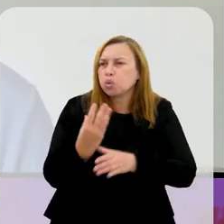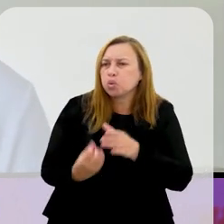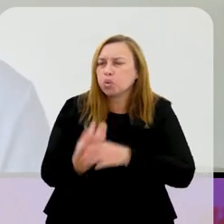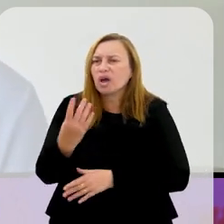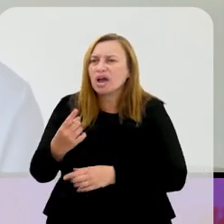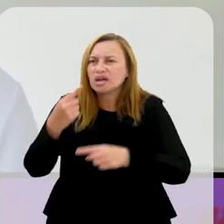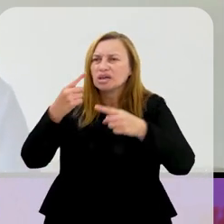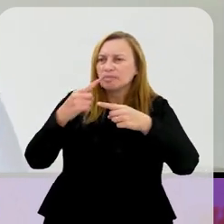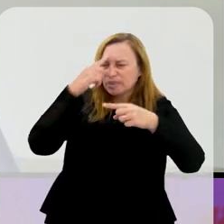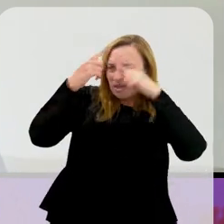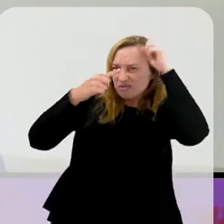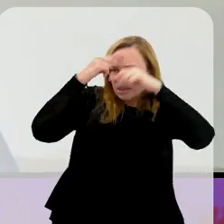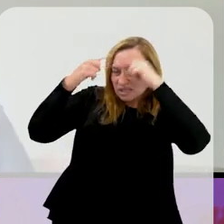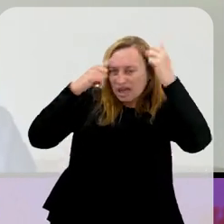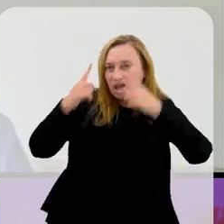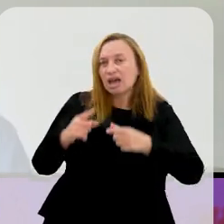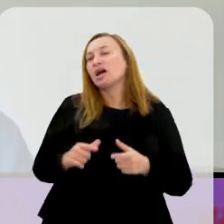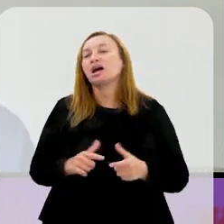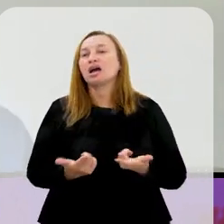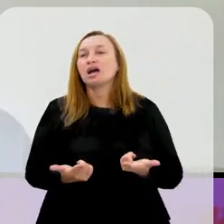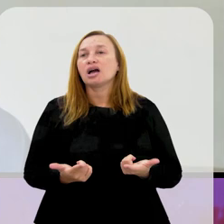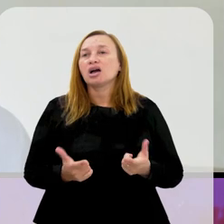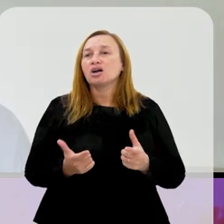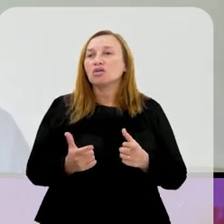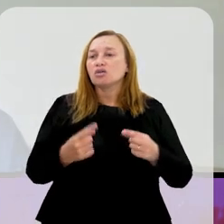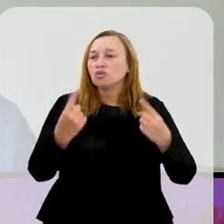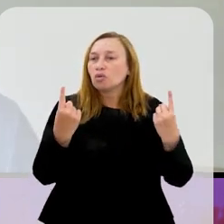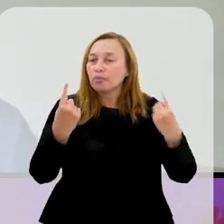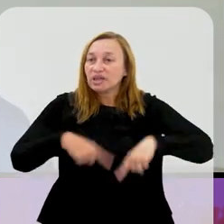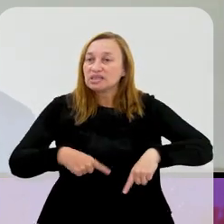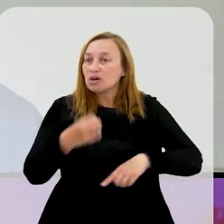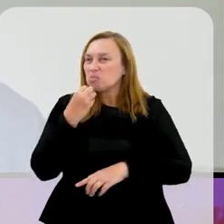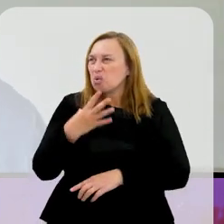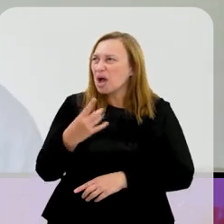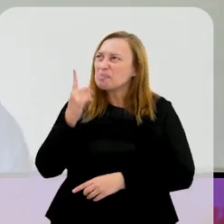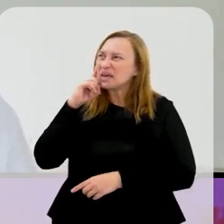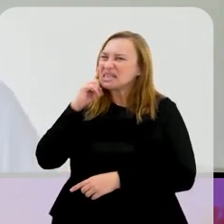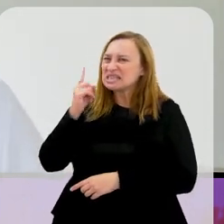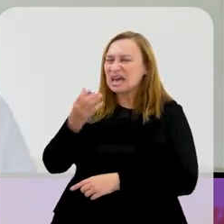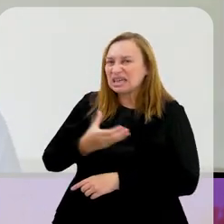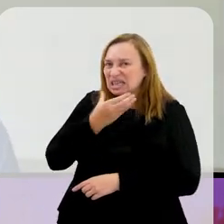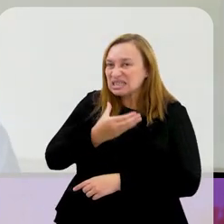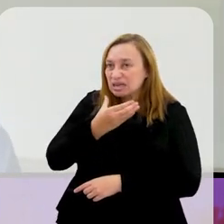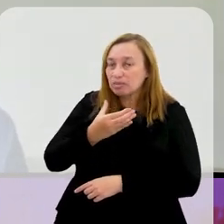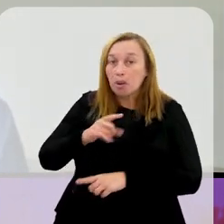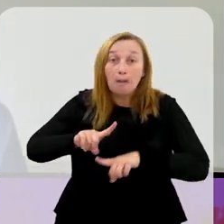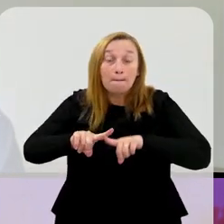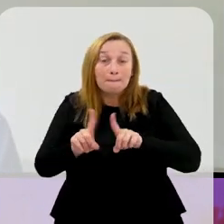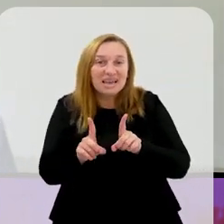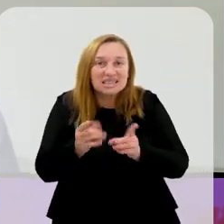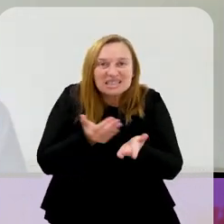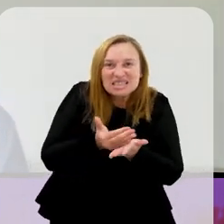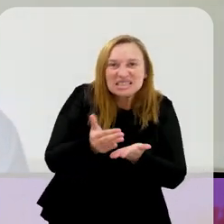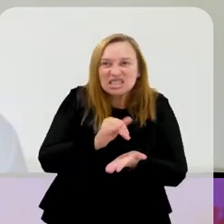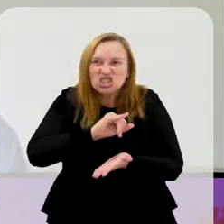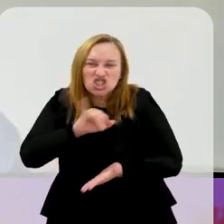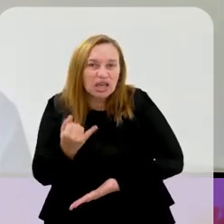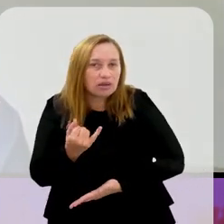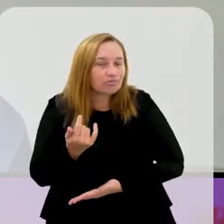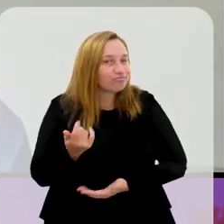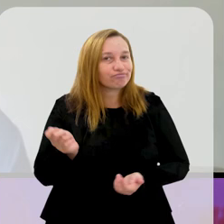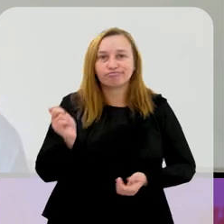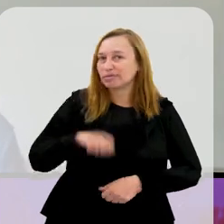capacidade criativa em cima dele para transformar num grande produto, e você vai pensar nele em dezembro. O campeonato começa em janeiro.